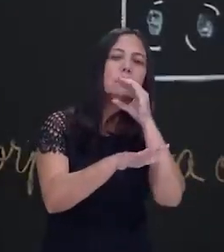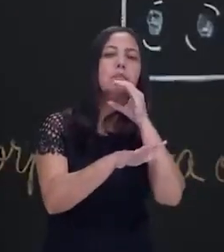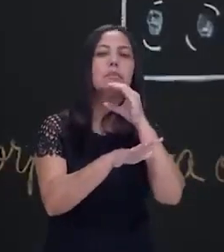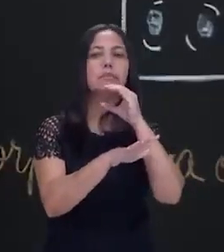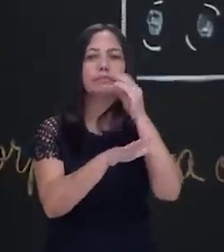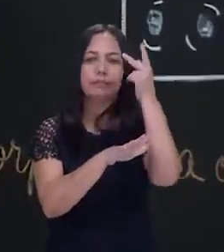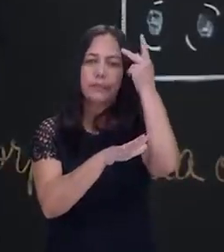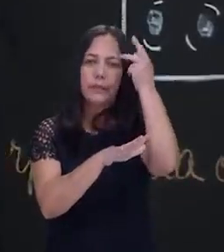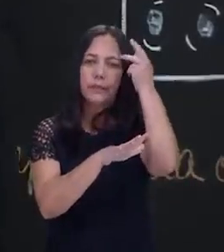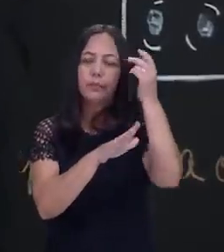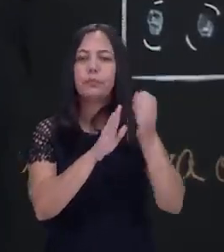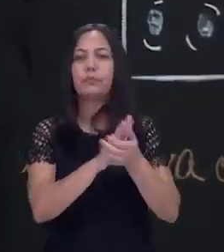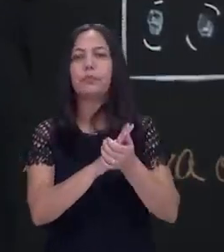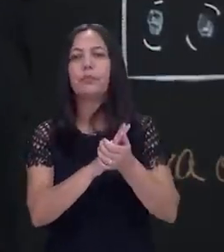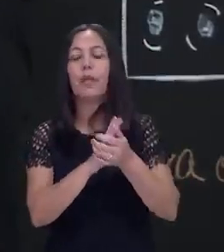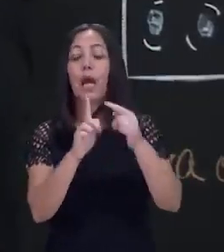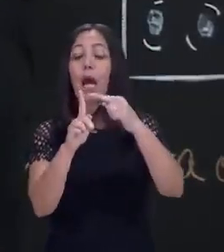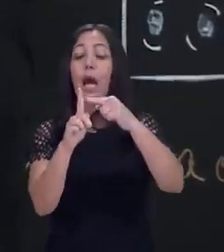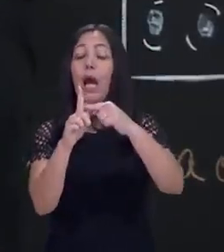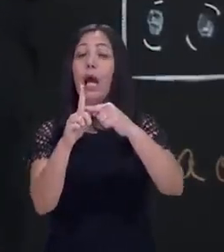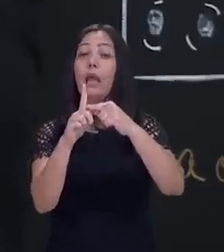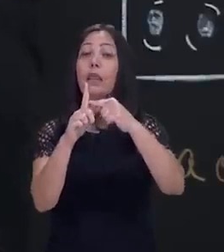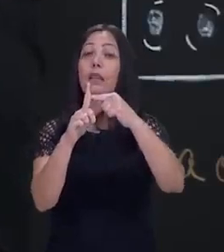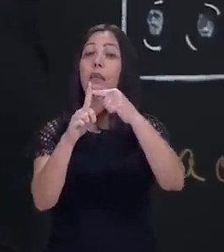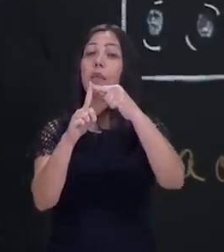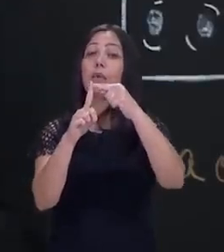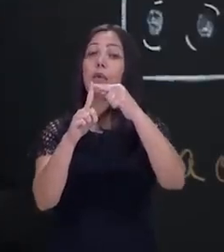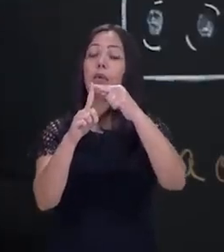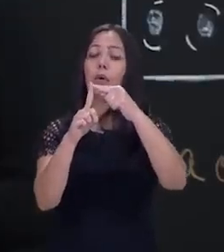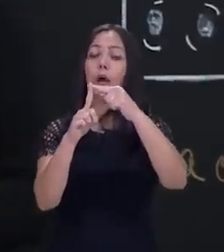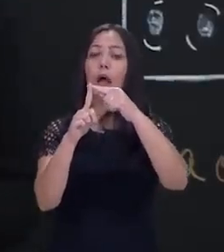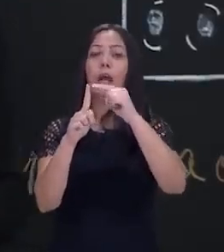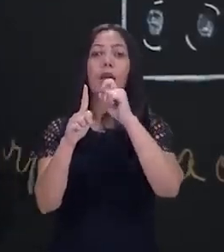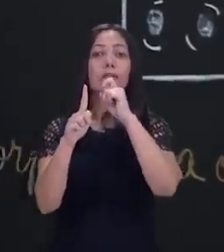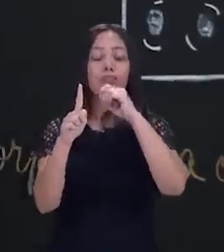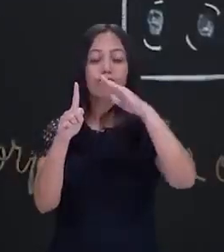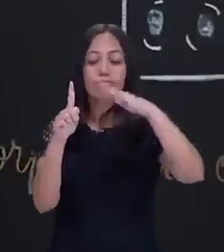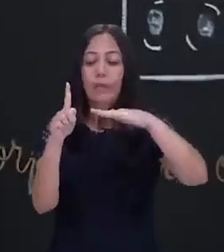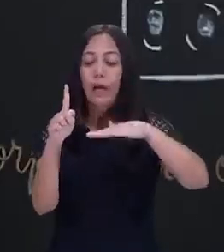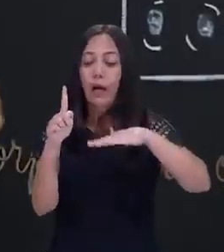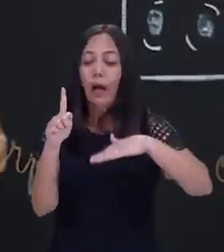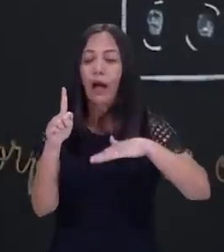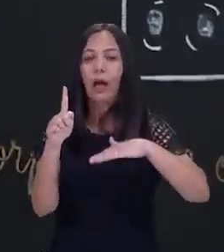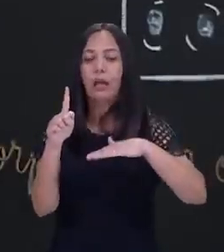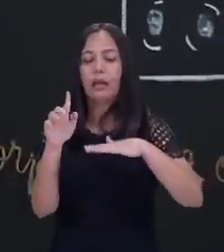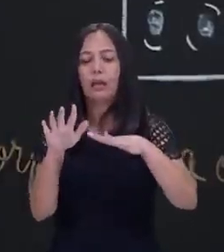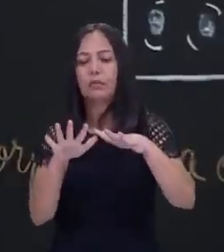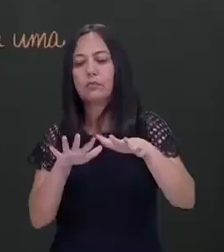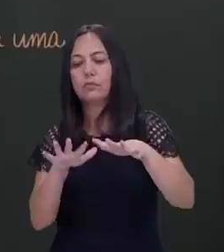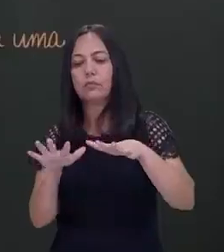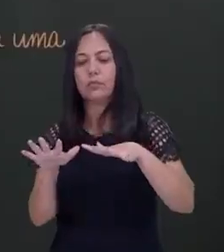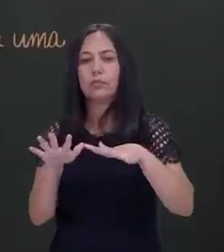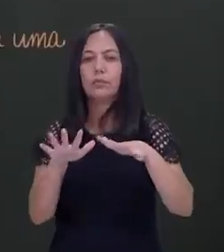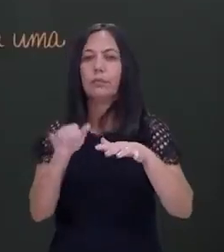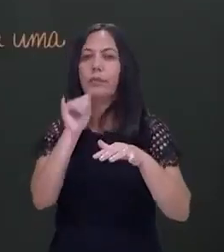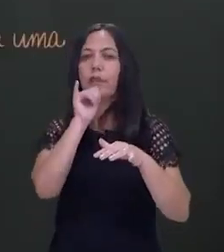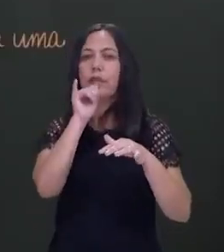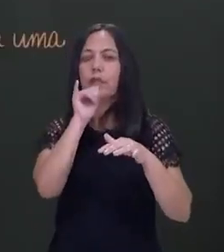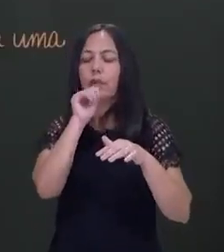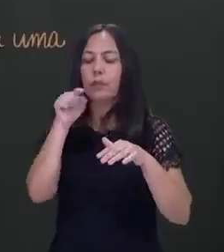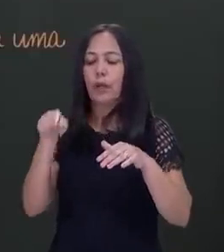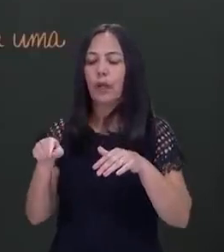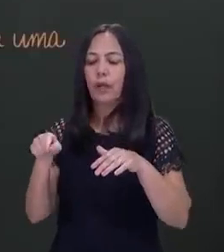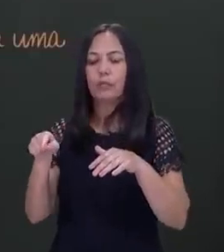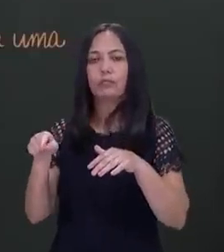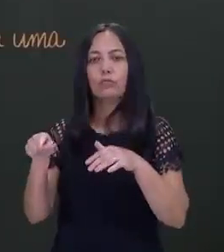agitação. O número, a temperatura está mais baixa, menor agitação. Dá uma olhada aqui, no corpo B.